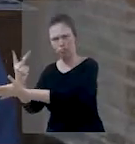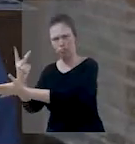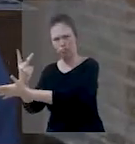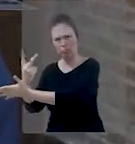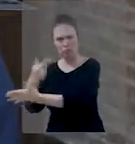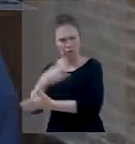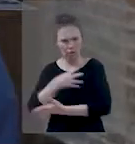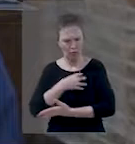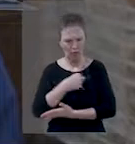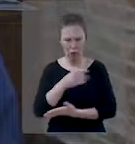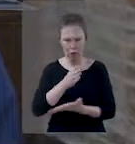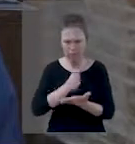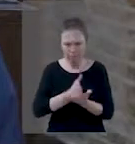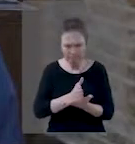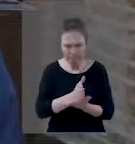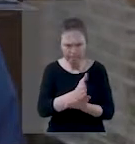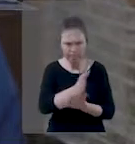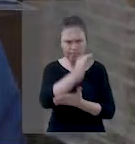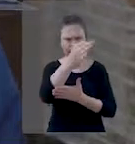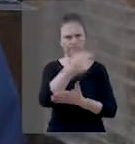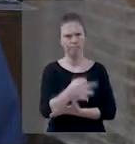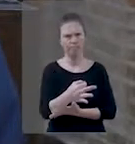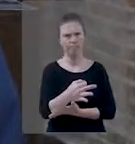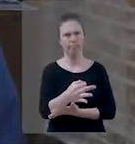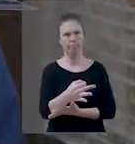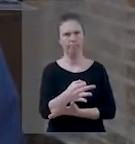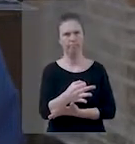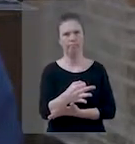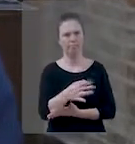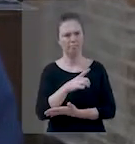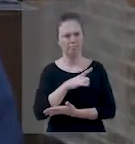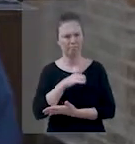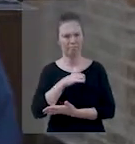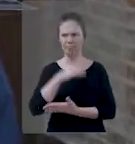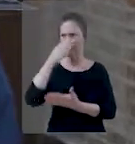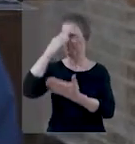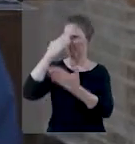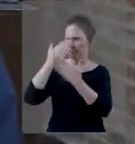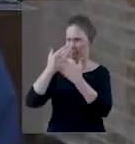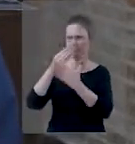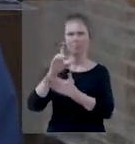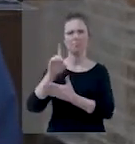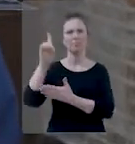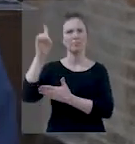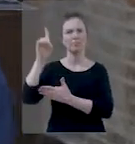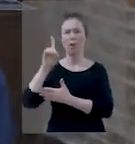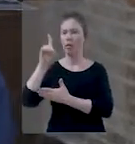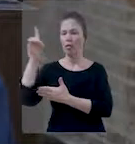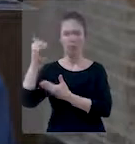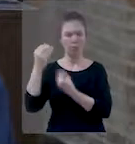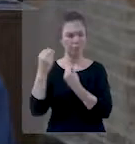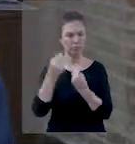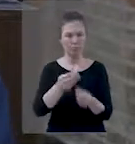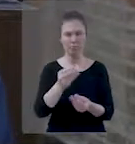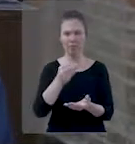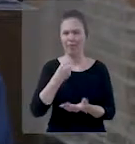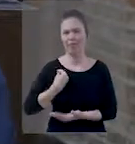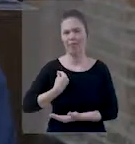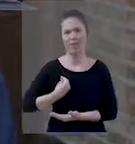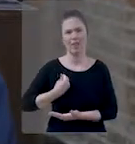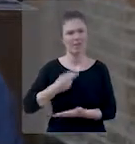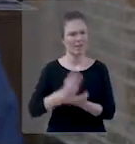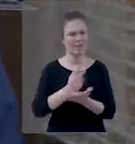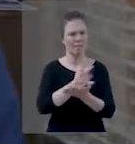fazendo os mesmos pecados do pai, mas ele foi justo, foi correto, foi temente a Deus, e aí Deus dá o